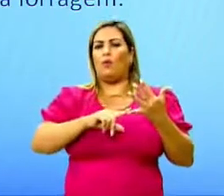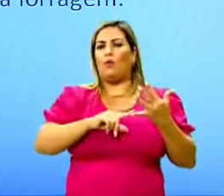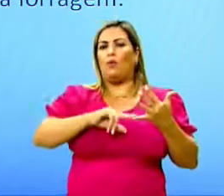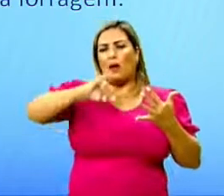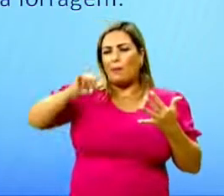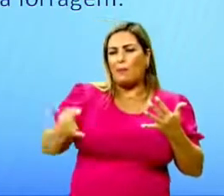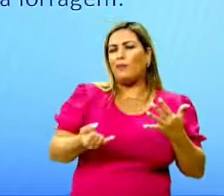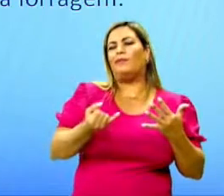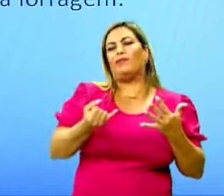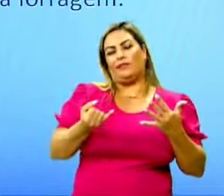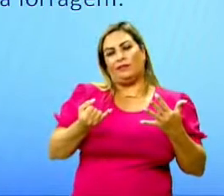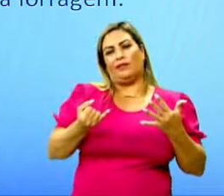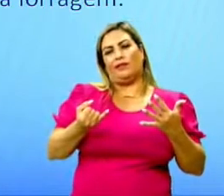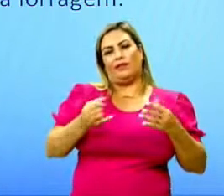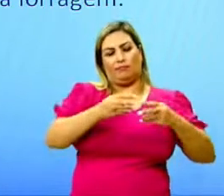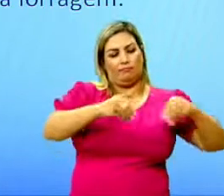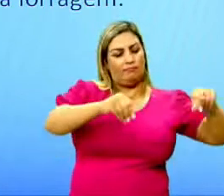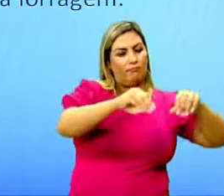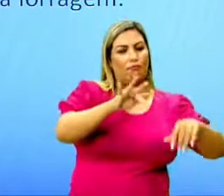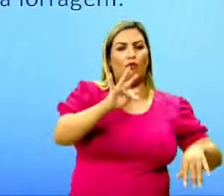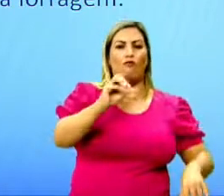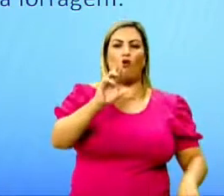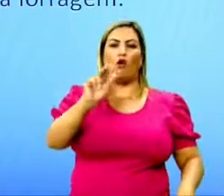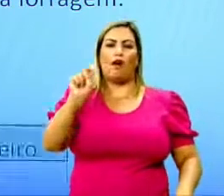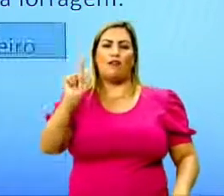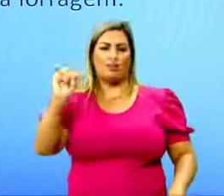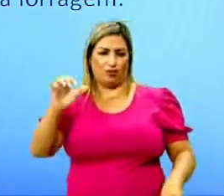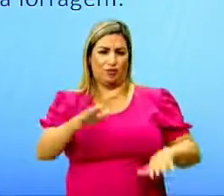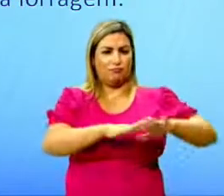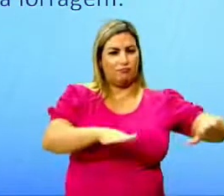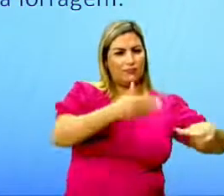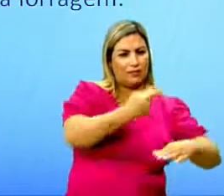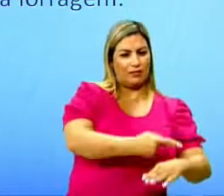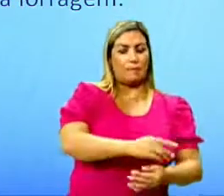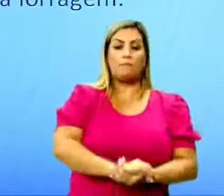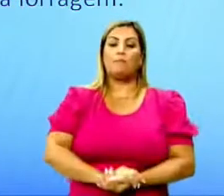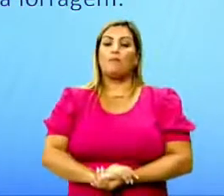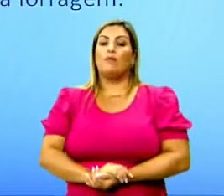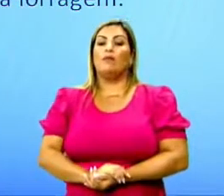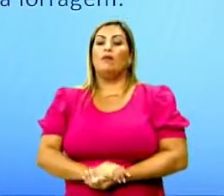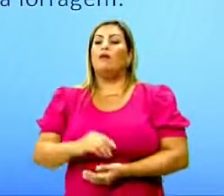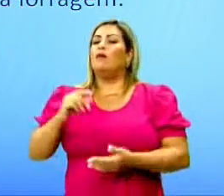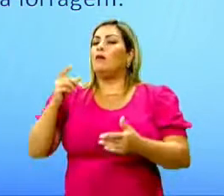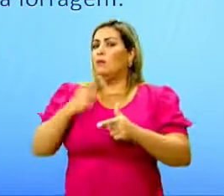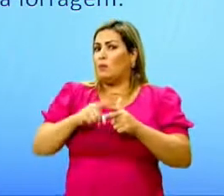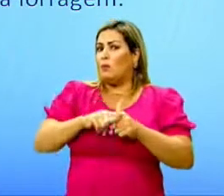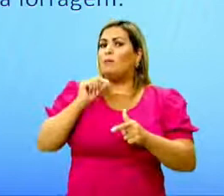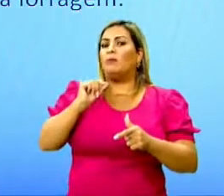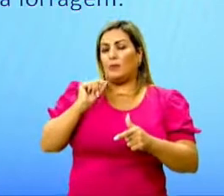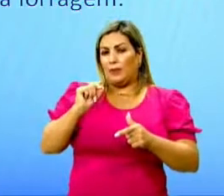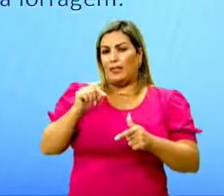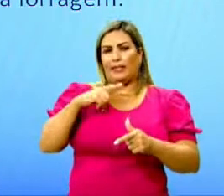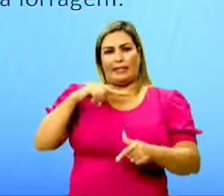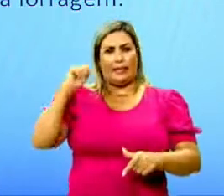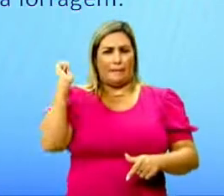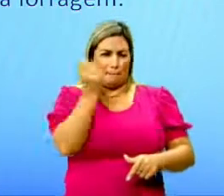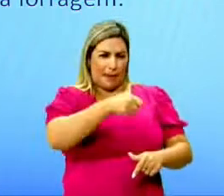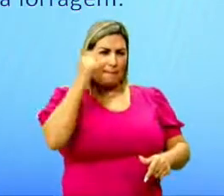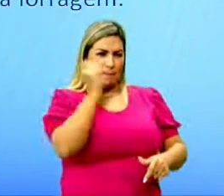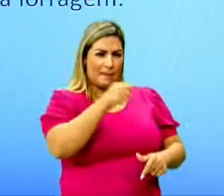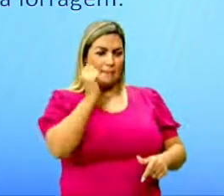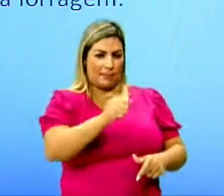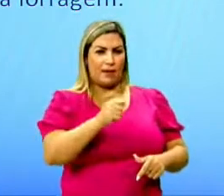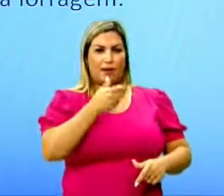proveito da forragem. O conflito aqui é porque ele está a apanhar do